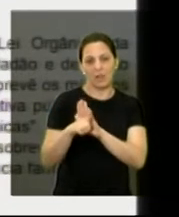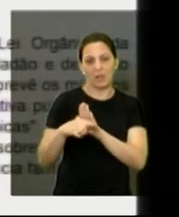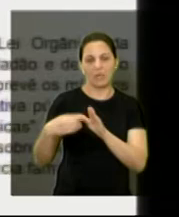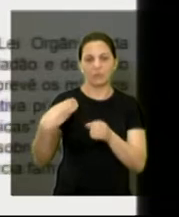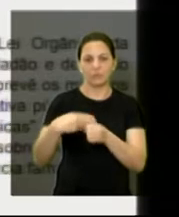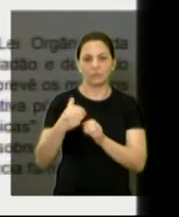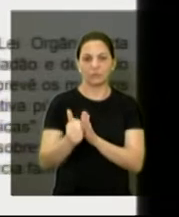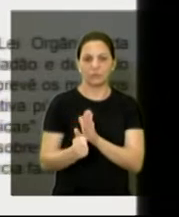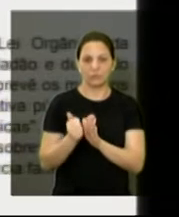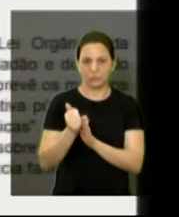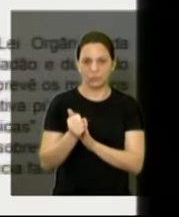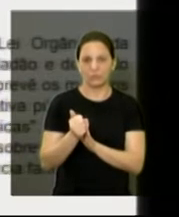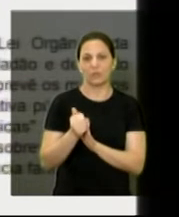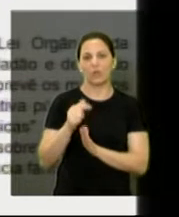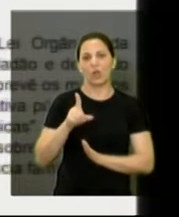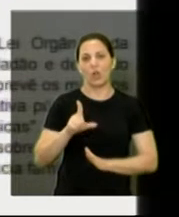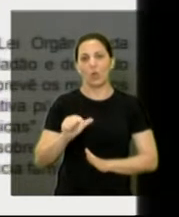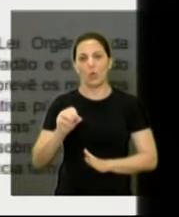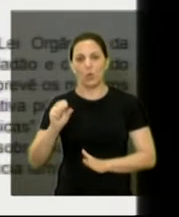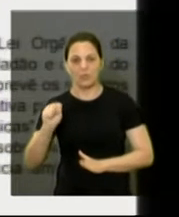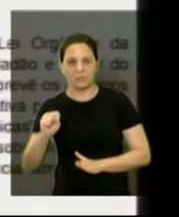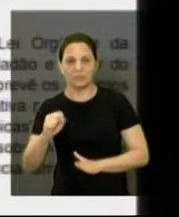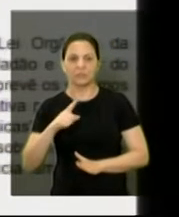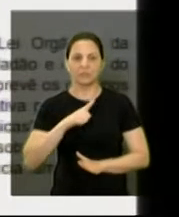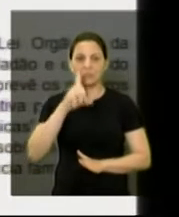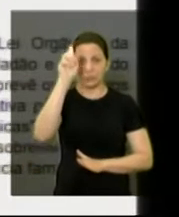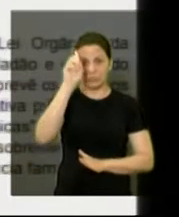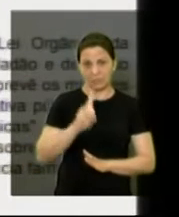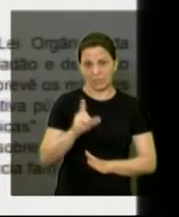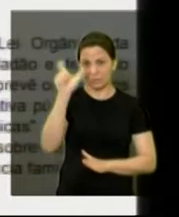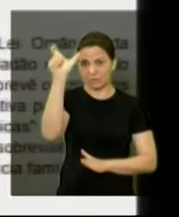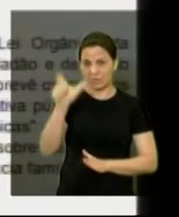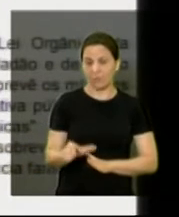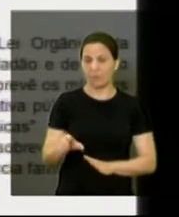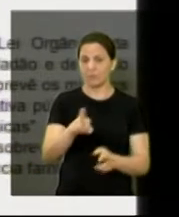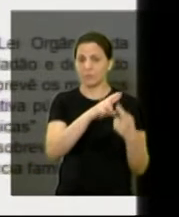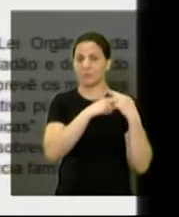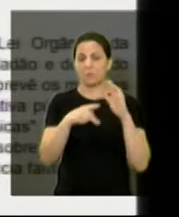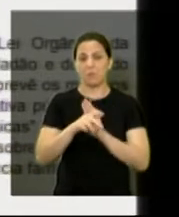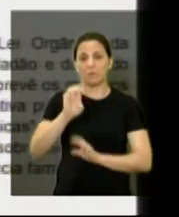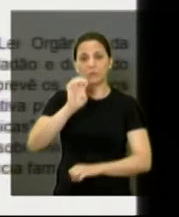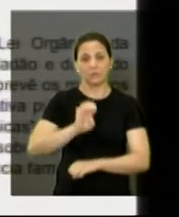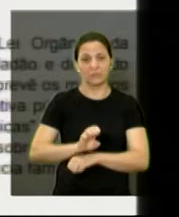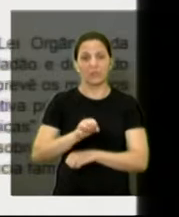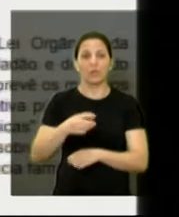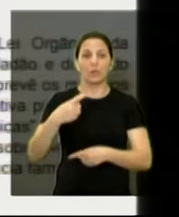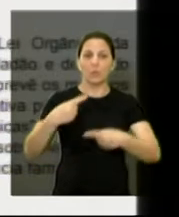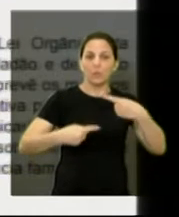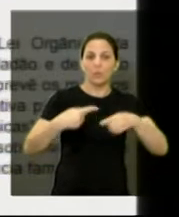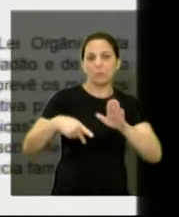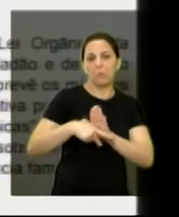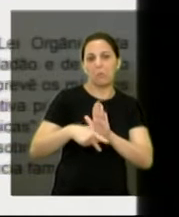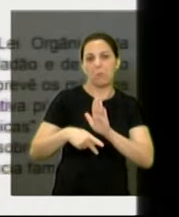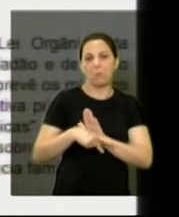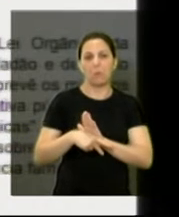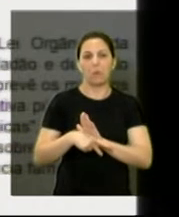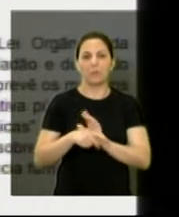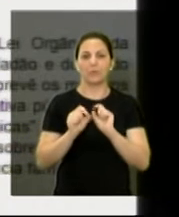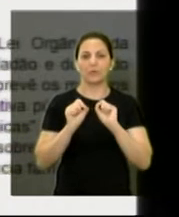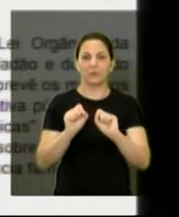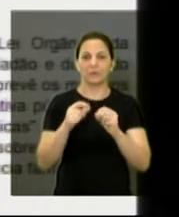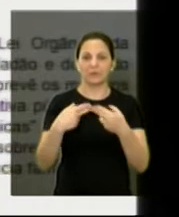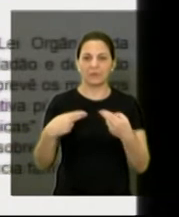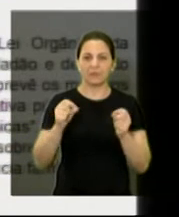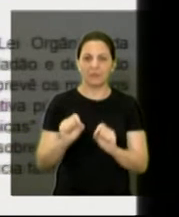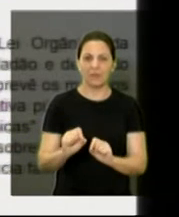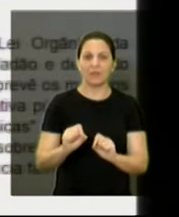Social, LOAS, Assistência Social, Direito do Cidadão e EDV do Estado é política de seguridade social não contributiva que